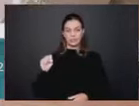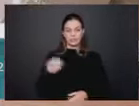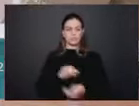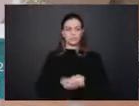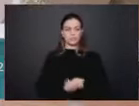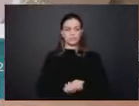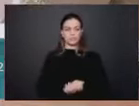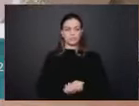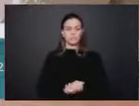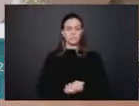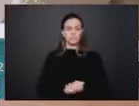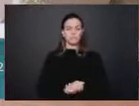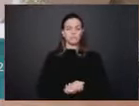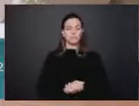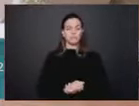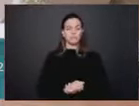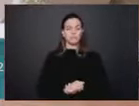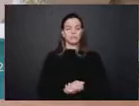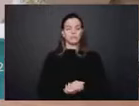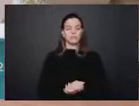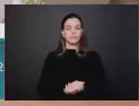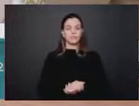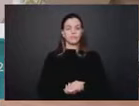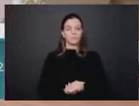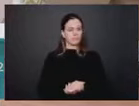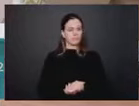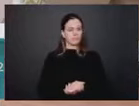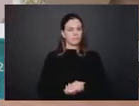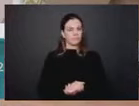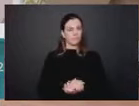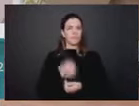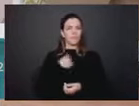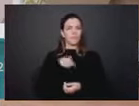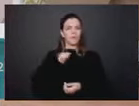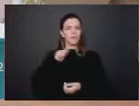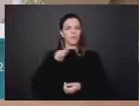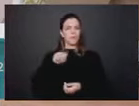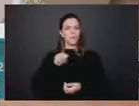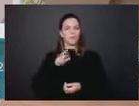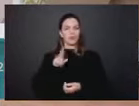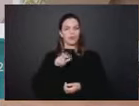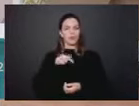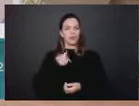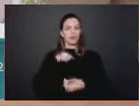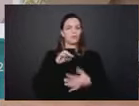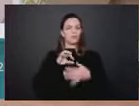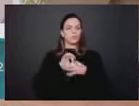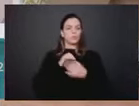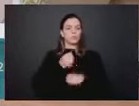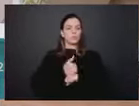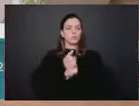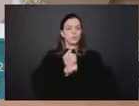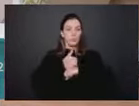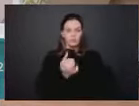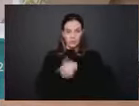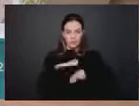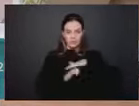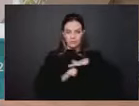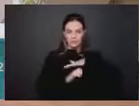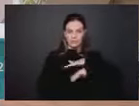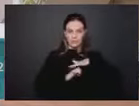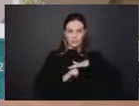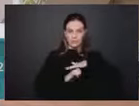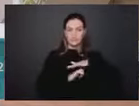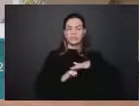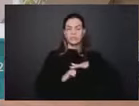Primeiramente, quero me apresentar. Meu nome é Almir Parigoto Souza Filho. Sou sócio-diretor de uma empresa de self-storage, representando